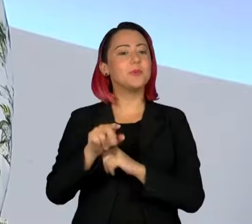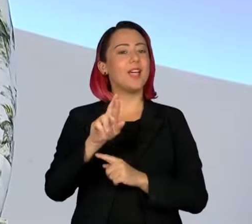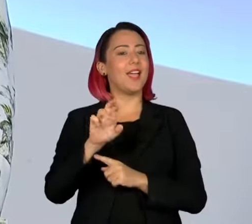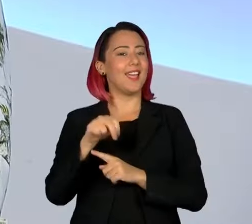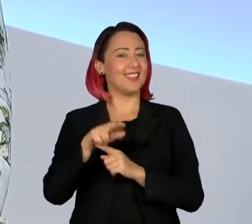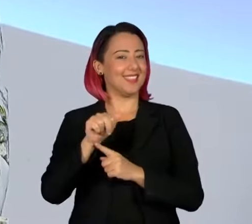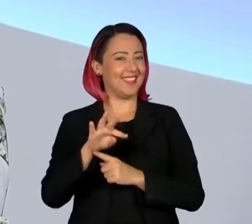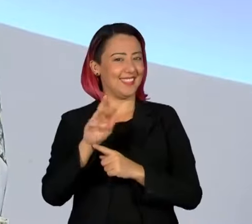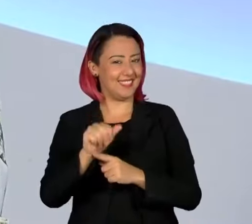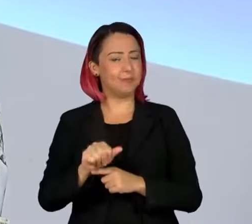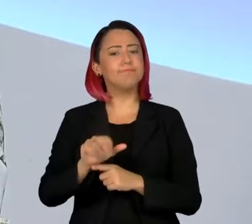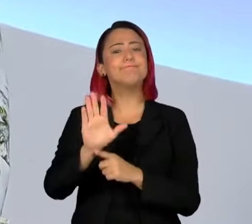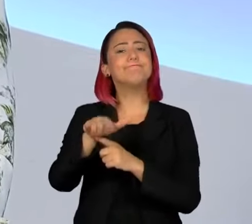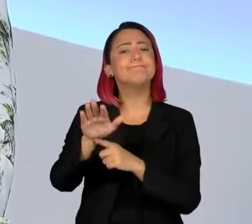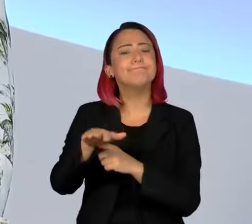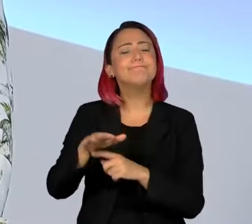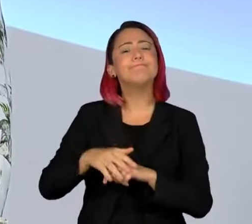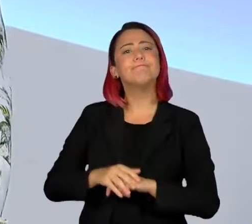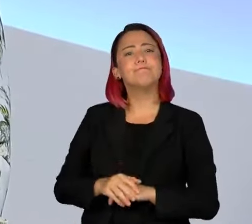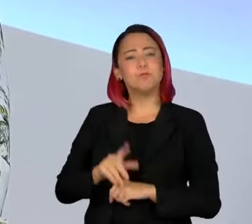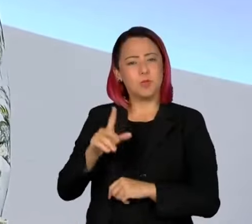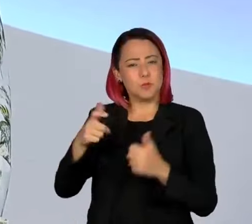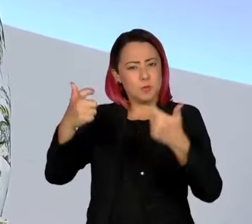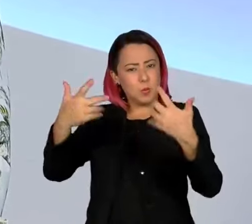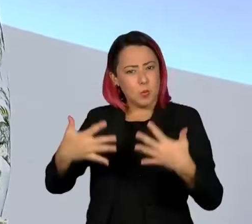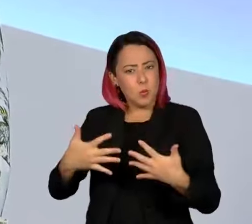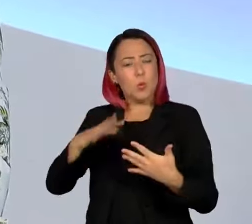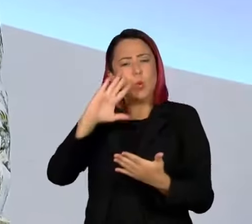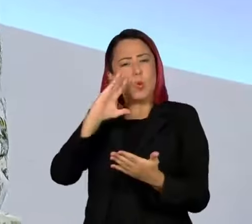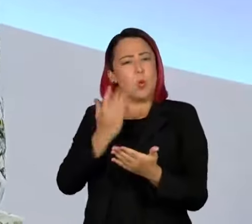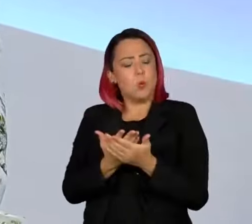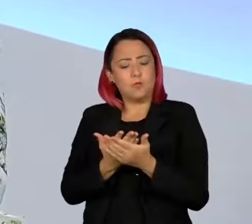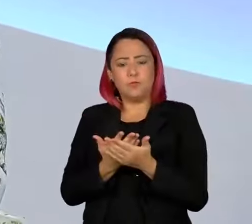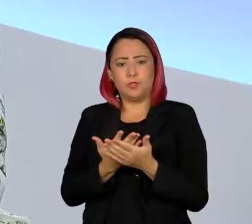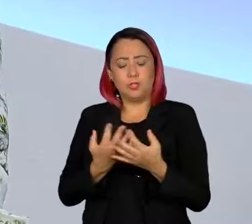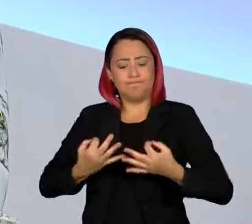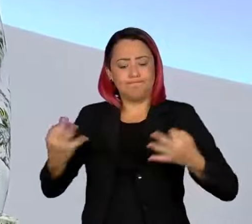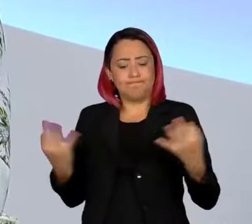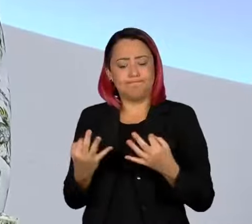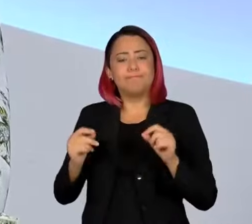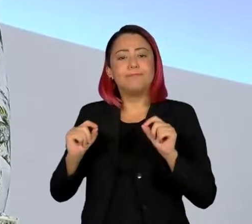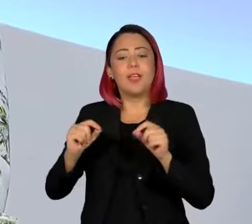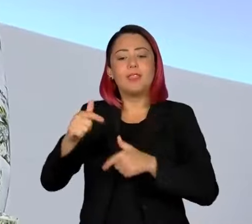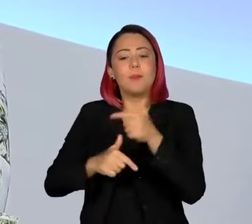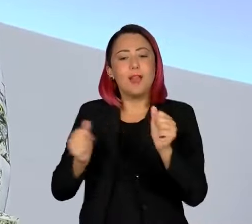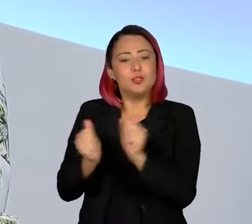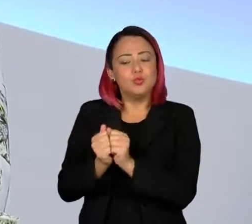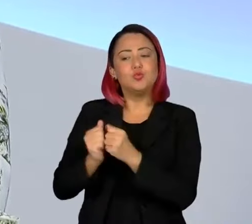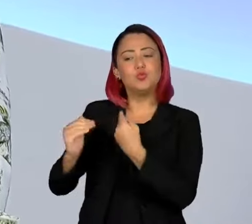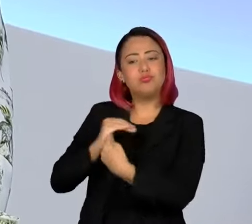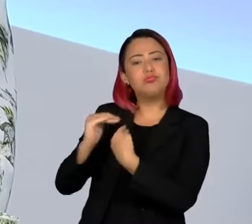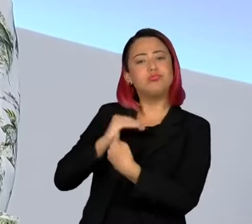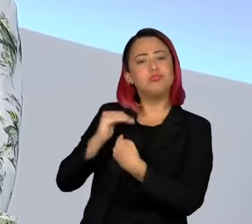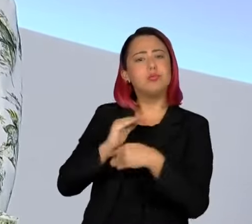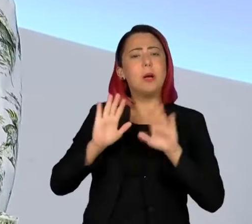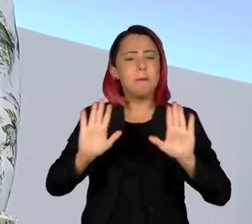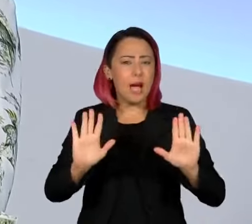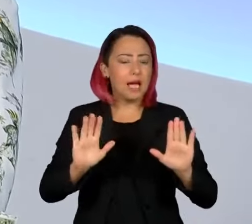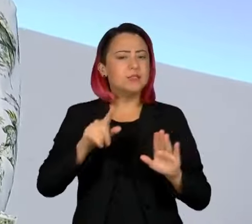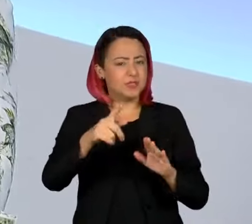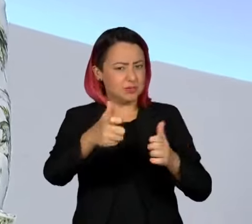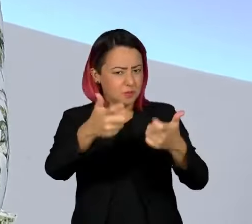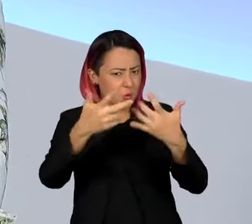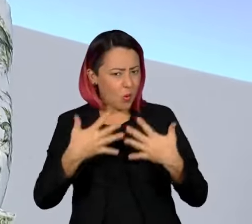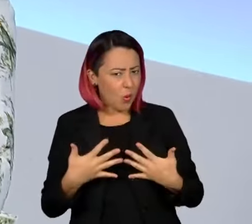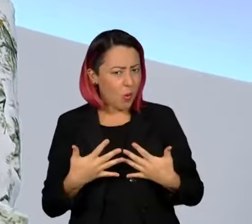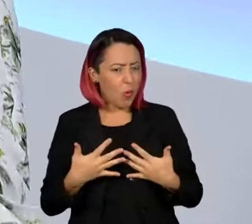Magal, você estava dizendo que confia plenamente em quem trabalha com você para dar as orientações. Ao mesmo tempo, você sempre se assumiu como perfeccionista.